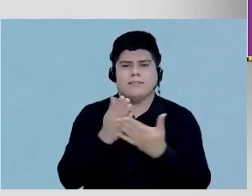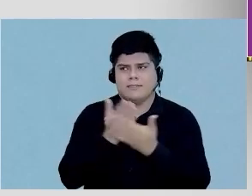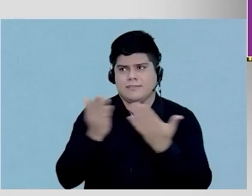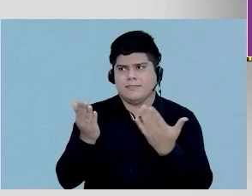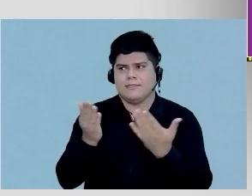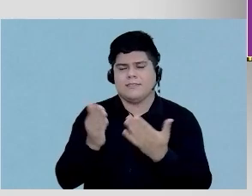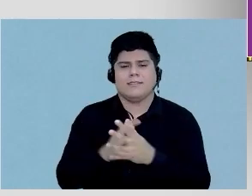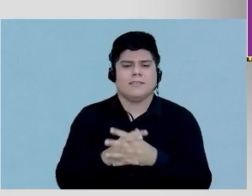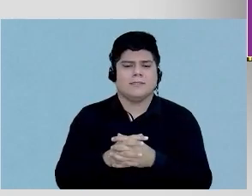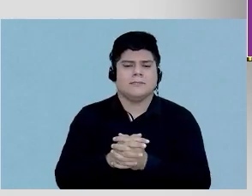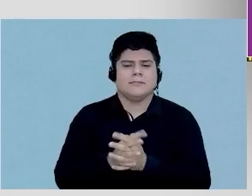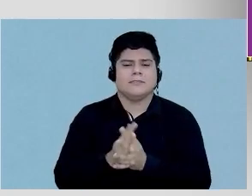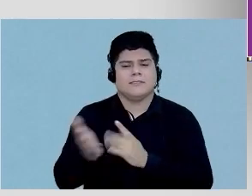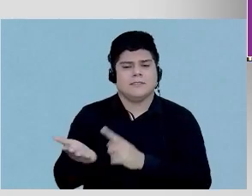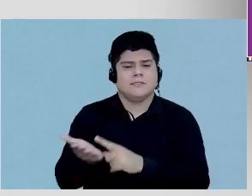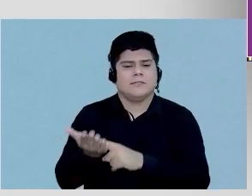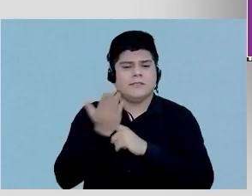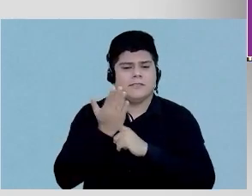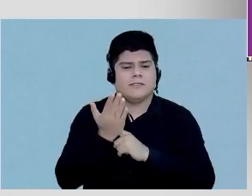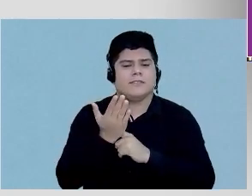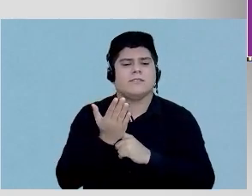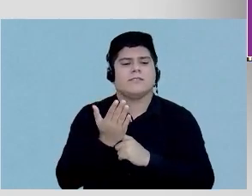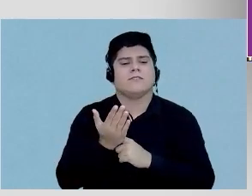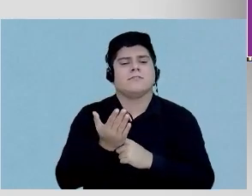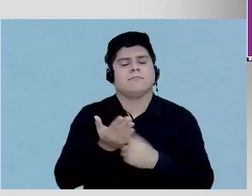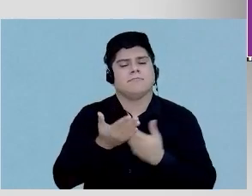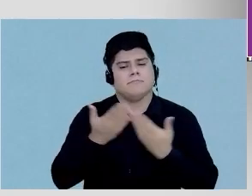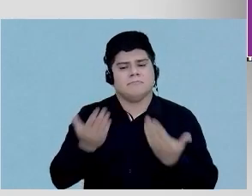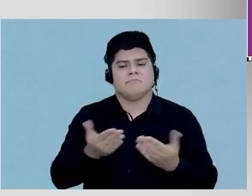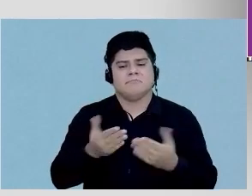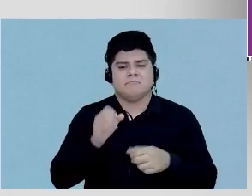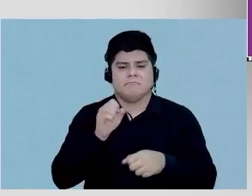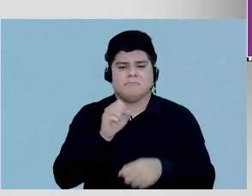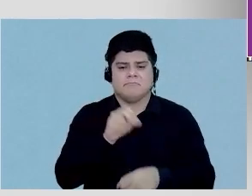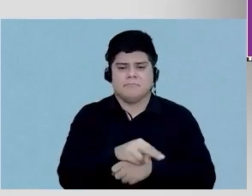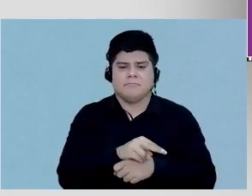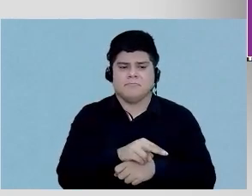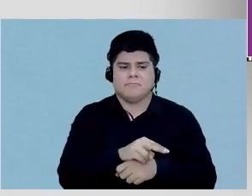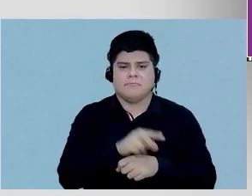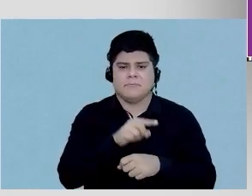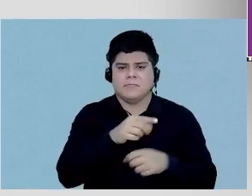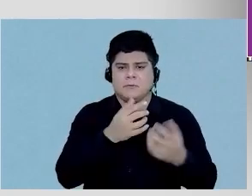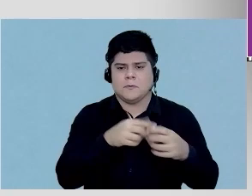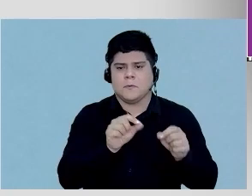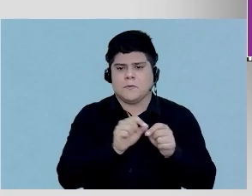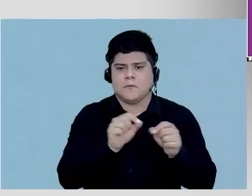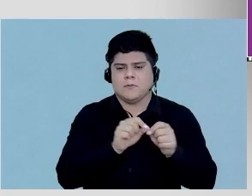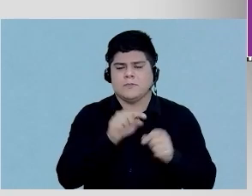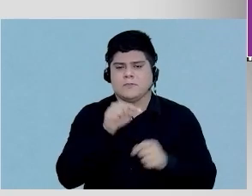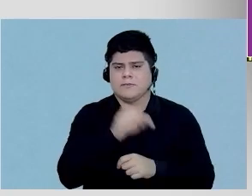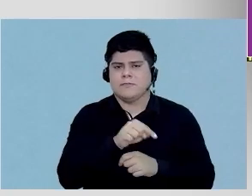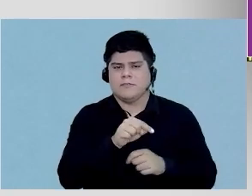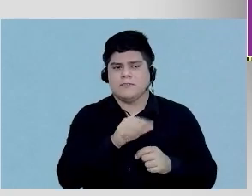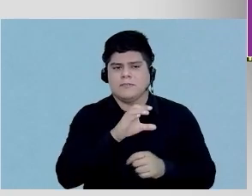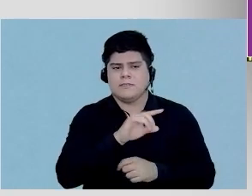nosso Siciliano, nos ajudou a implantar esse equipamento e fazer com que ele